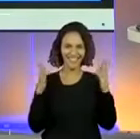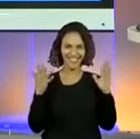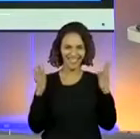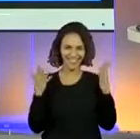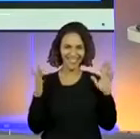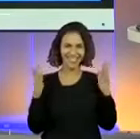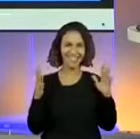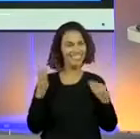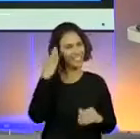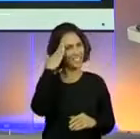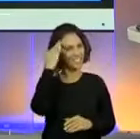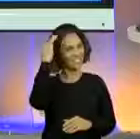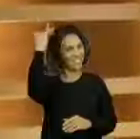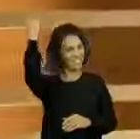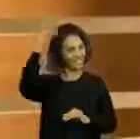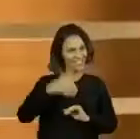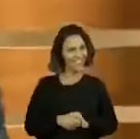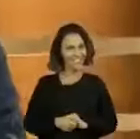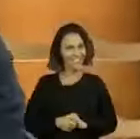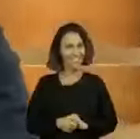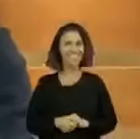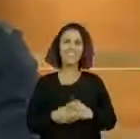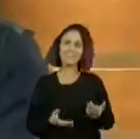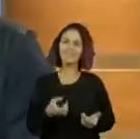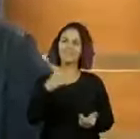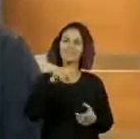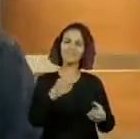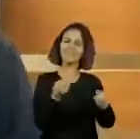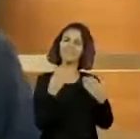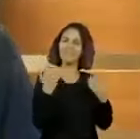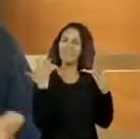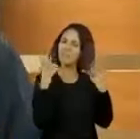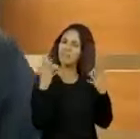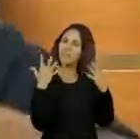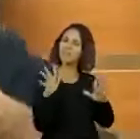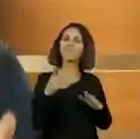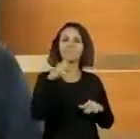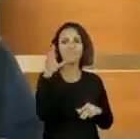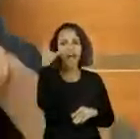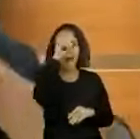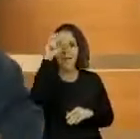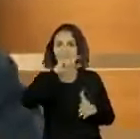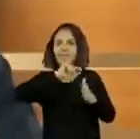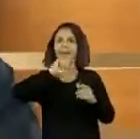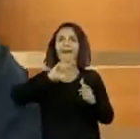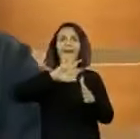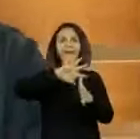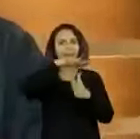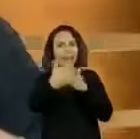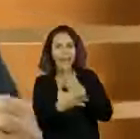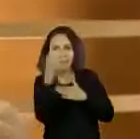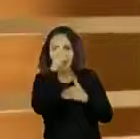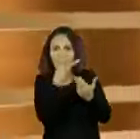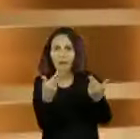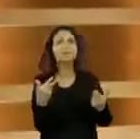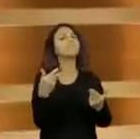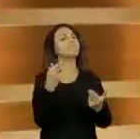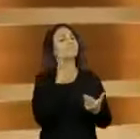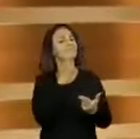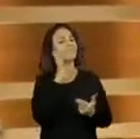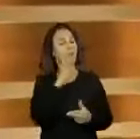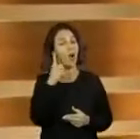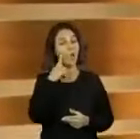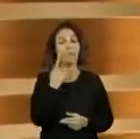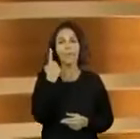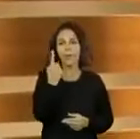Aê, sucesso. Grandes mestres, parabéns. Eu tenho certeza que vocês estão aprendendo várias coisas. E não esqueçam de... No 3, vai